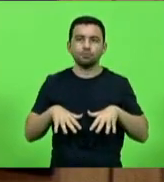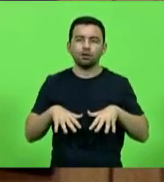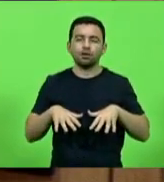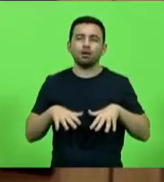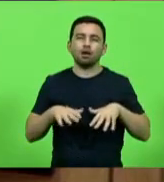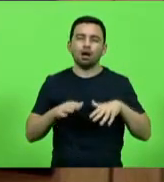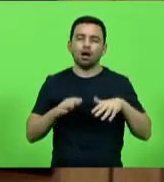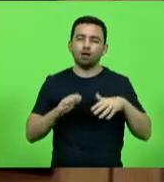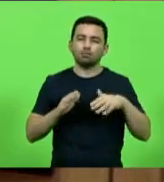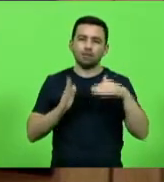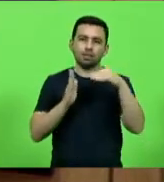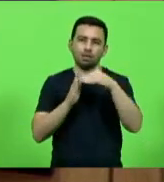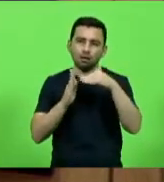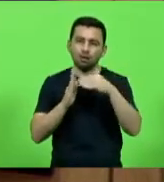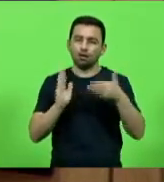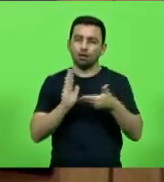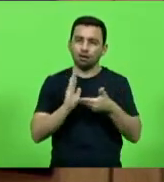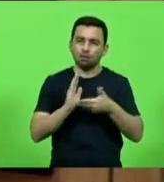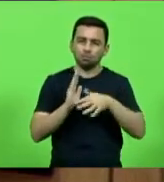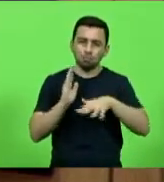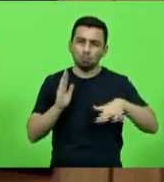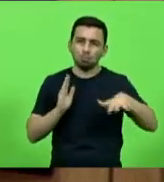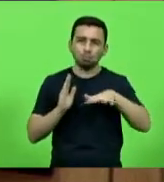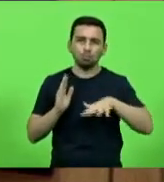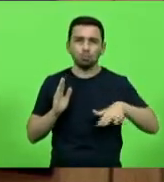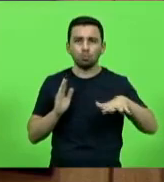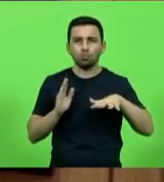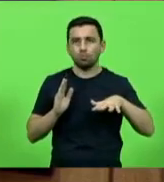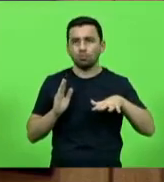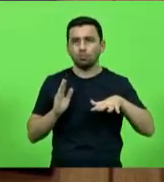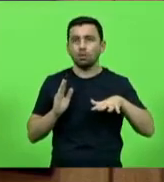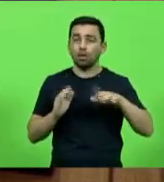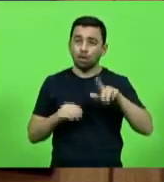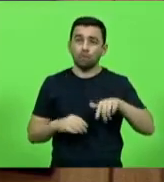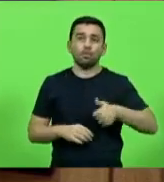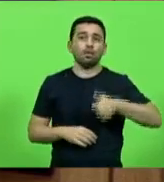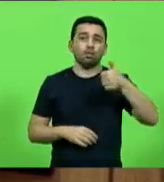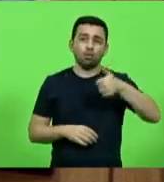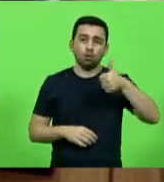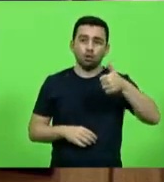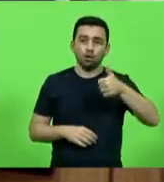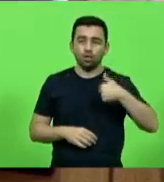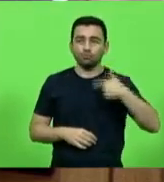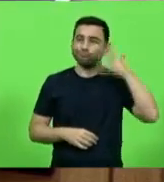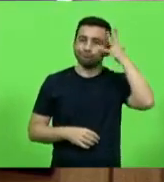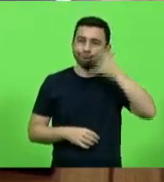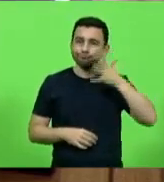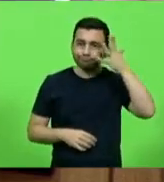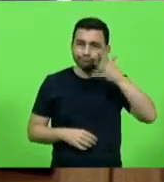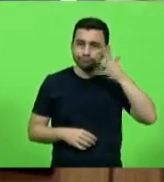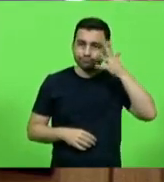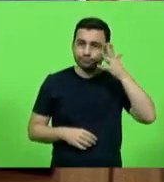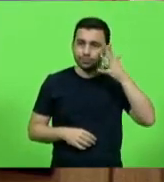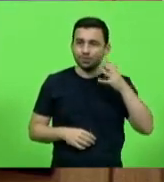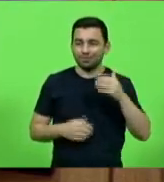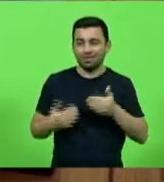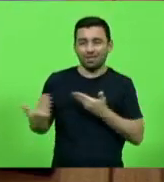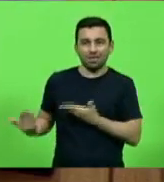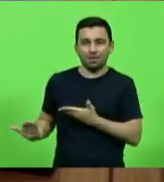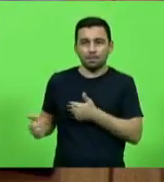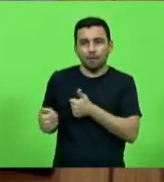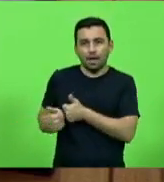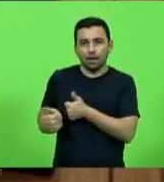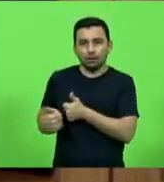Senado, vê que é até melhor, eu acho, eu falar ali da tribuna do que o Zé Milton aqui do meu lado,